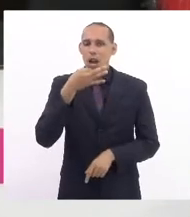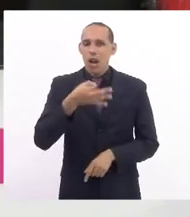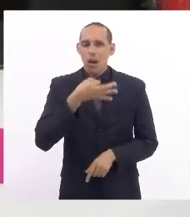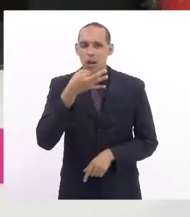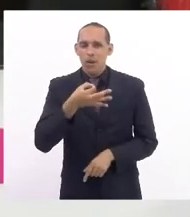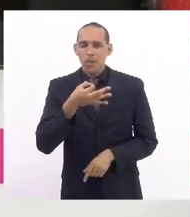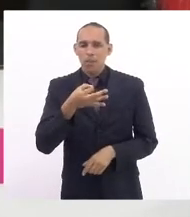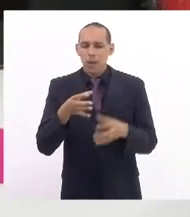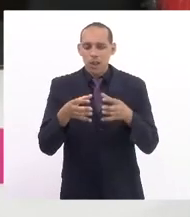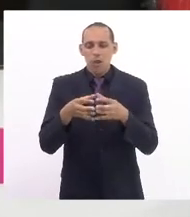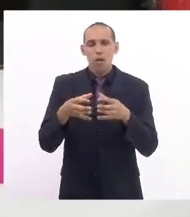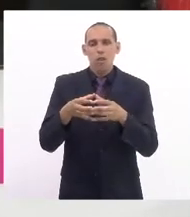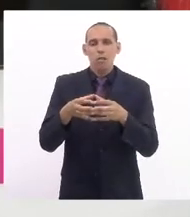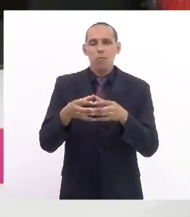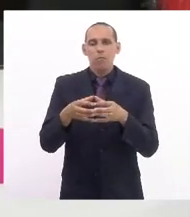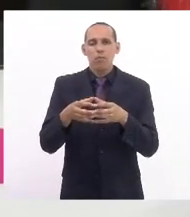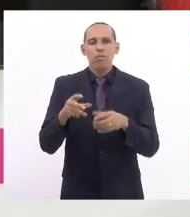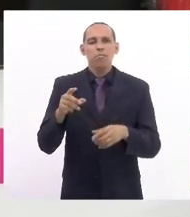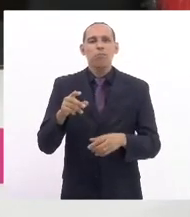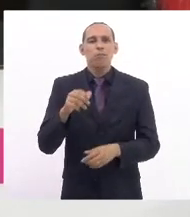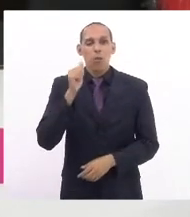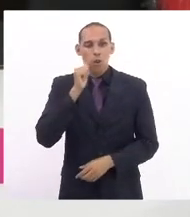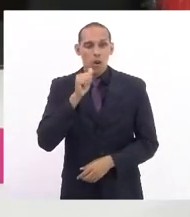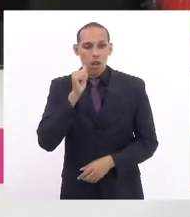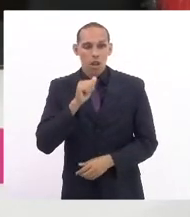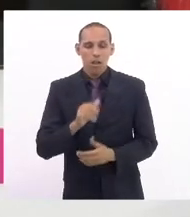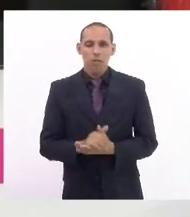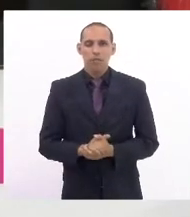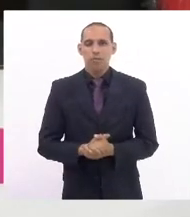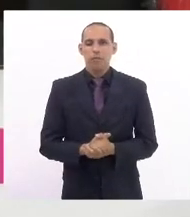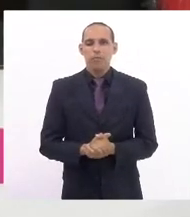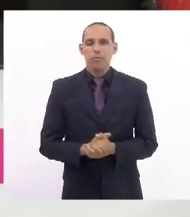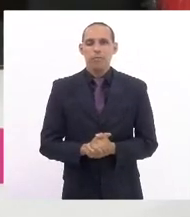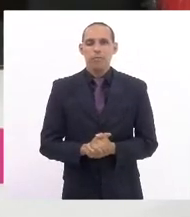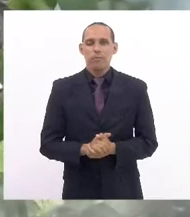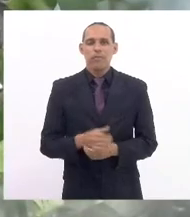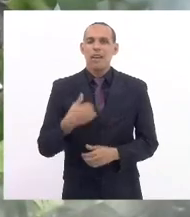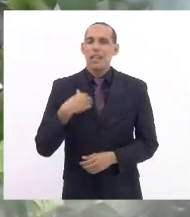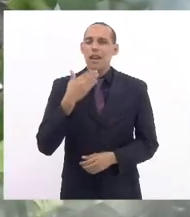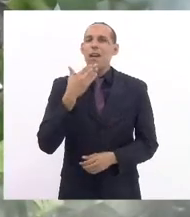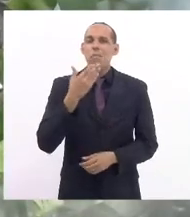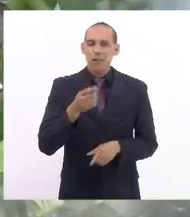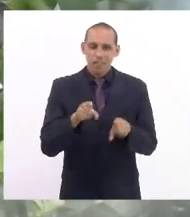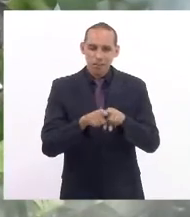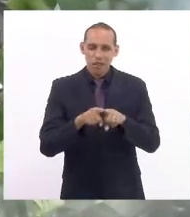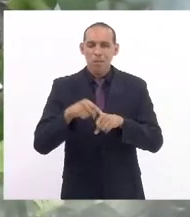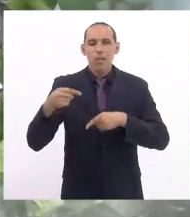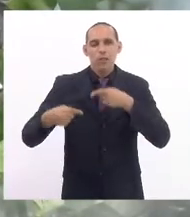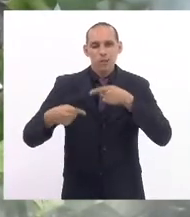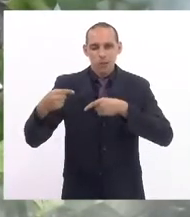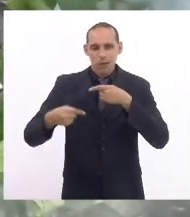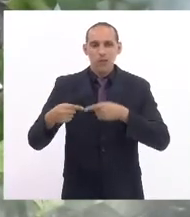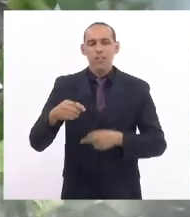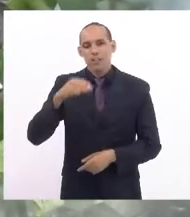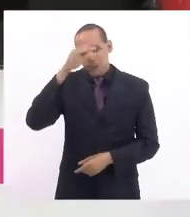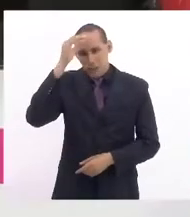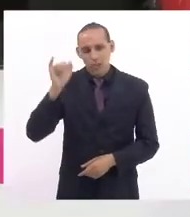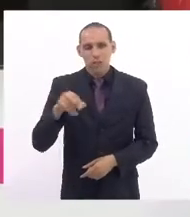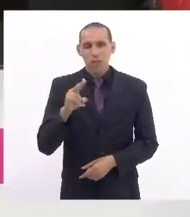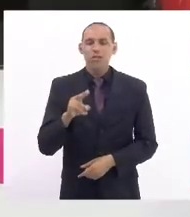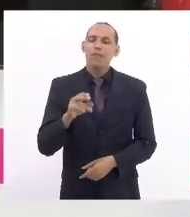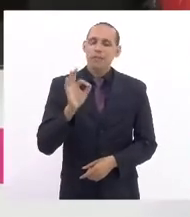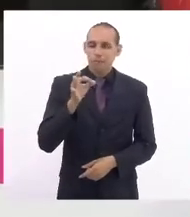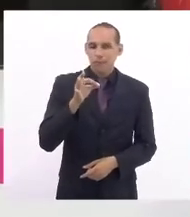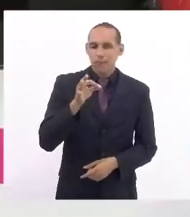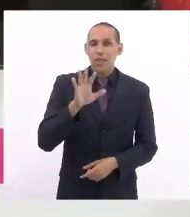de mulheres. Está aqui? Eu vou pedir também para discutir, tá, Tia Júlio? Isso, mas vou pedir